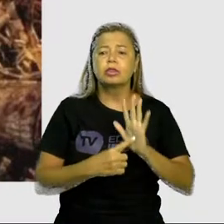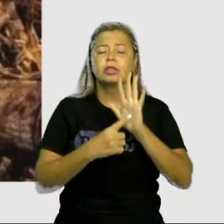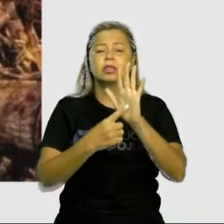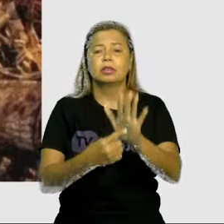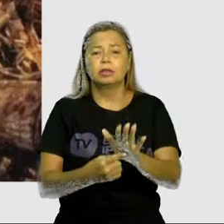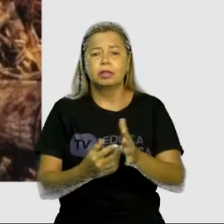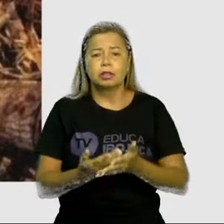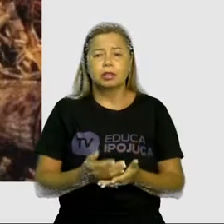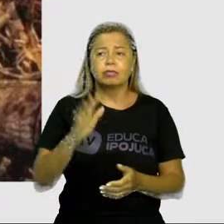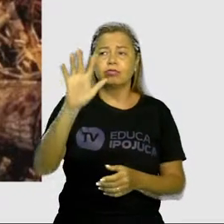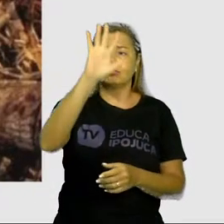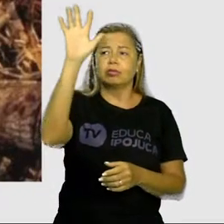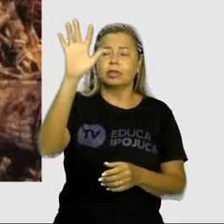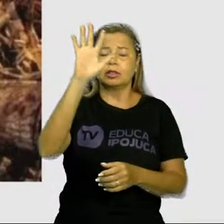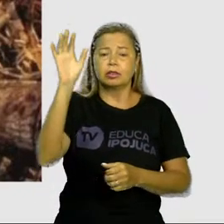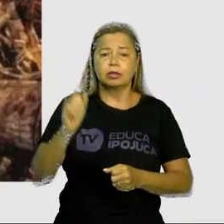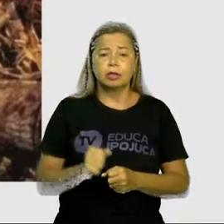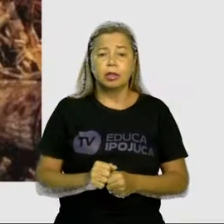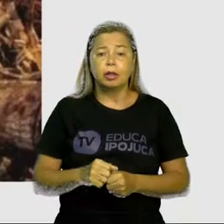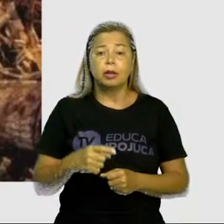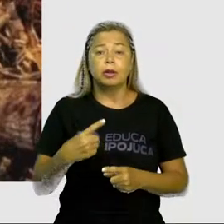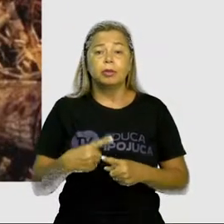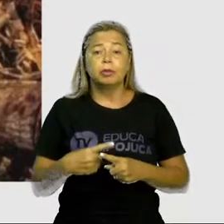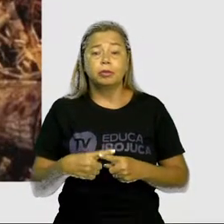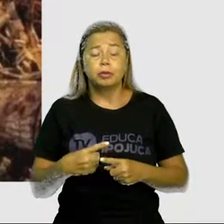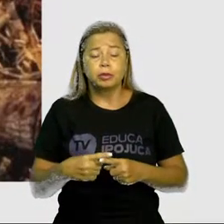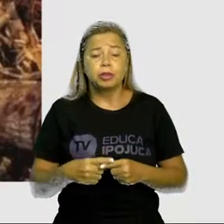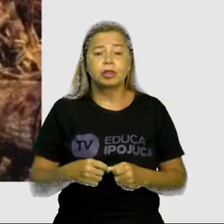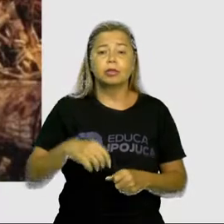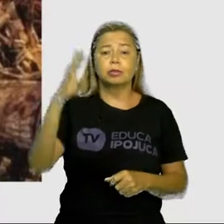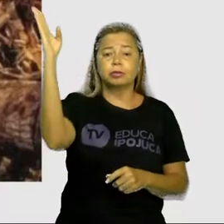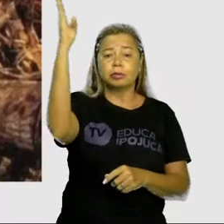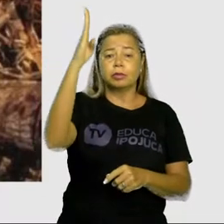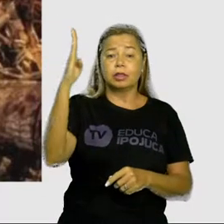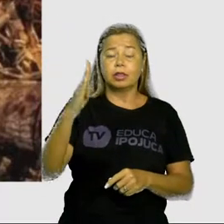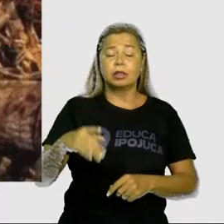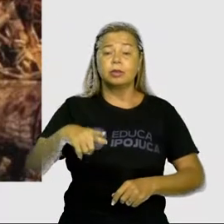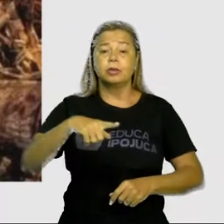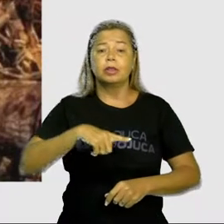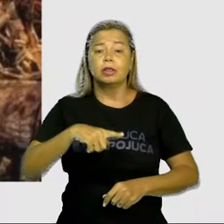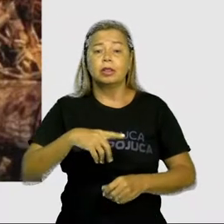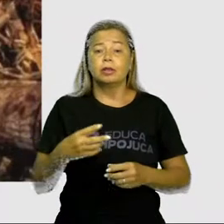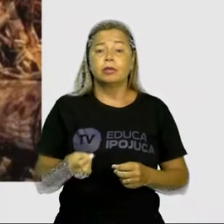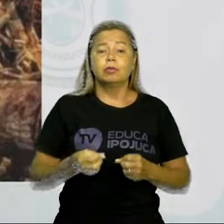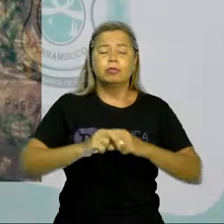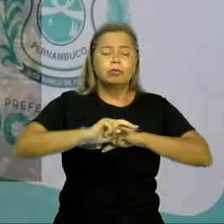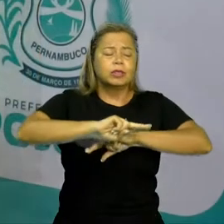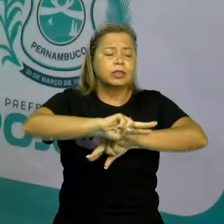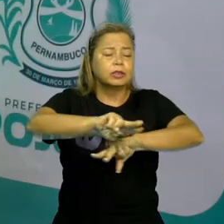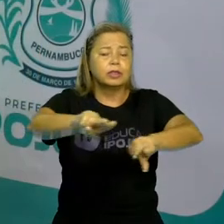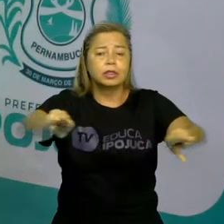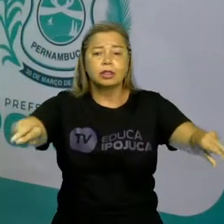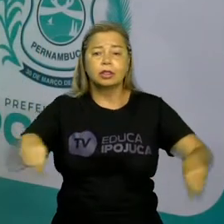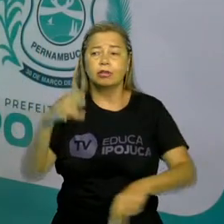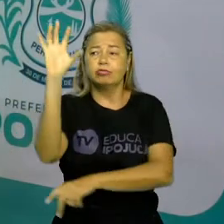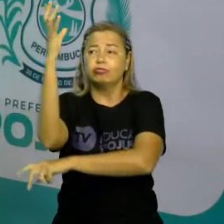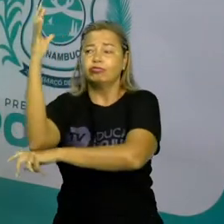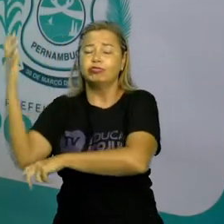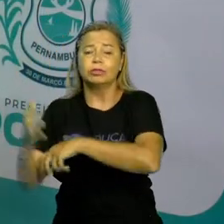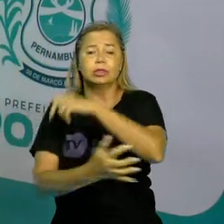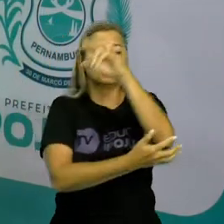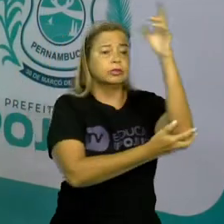muito comum em países que têm muitas matas. E o nosso país tem muitas matas. E é um dos